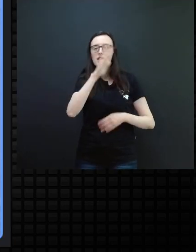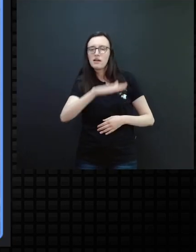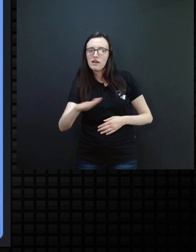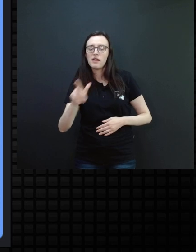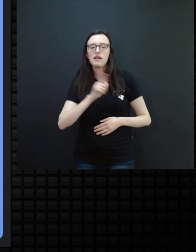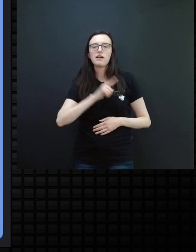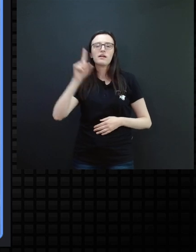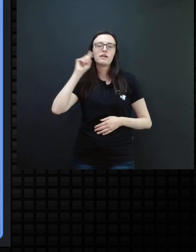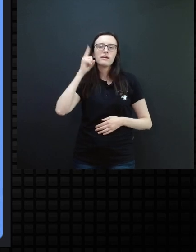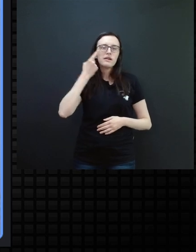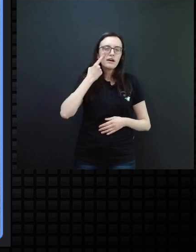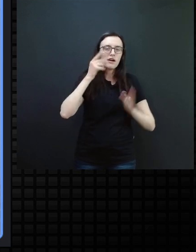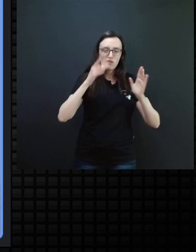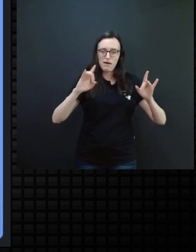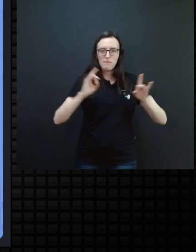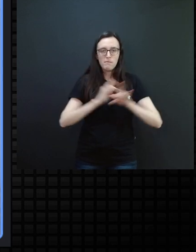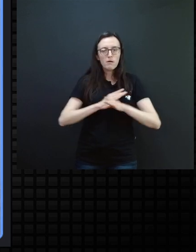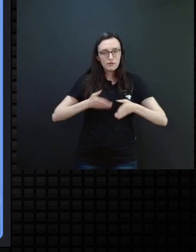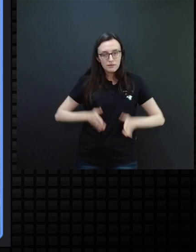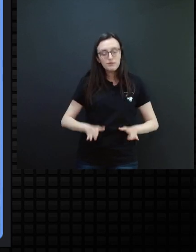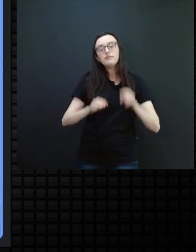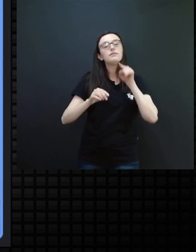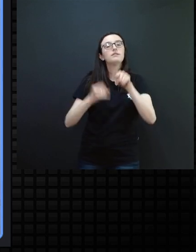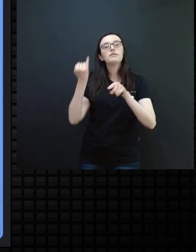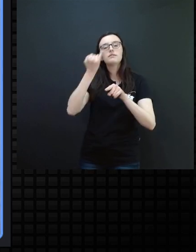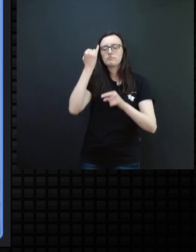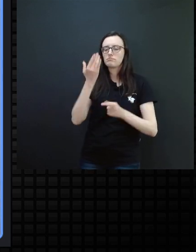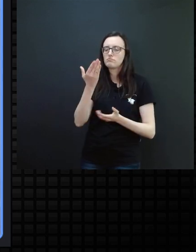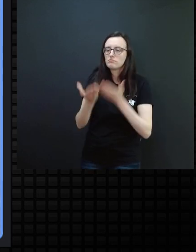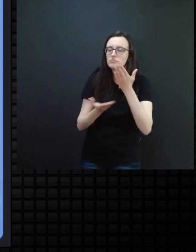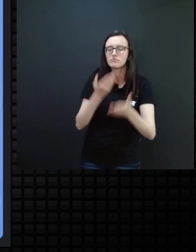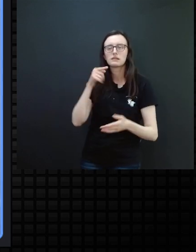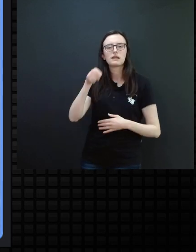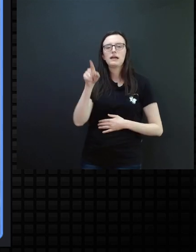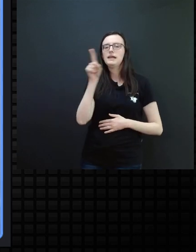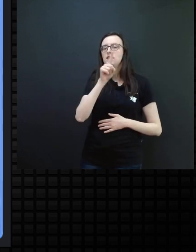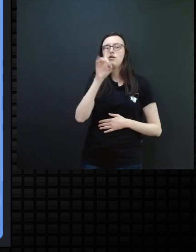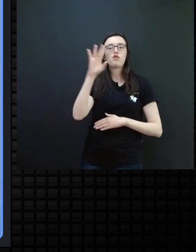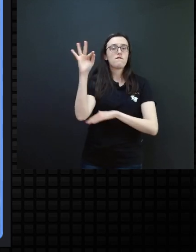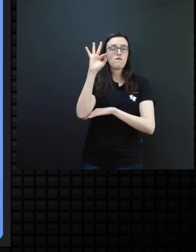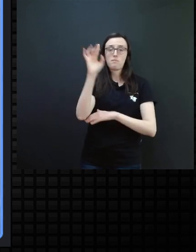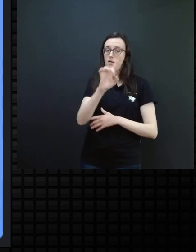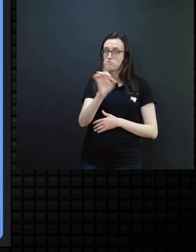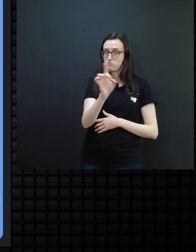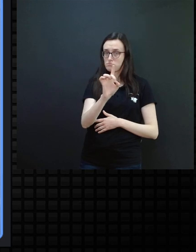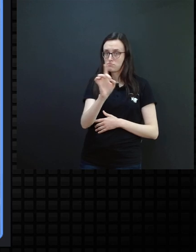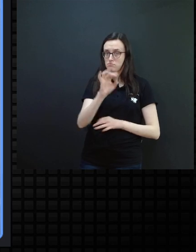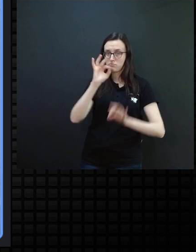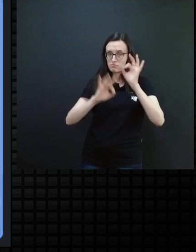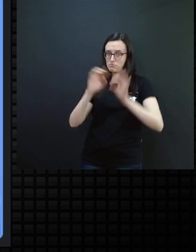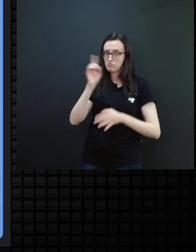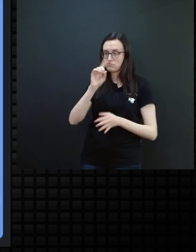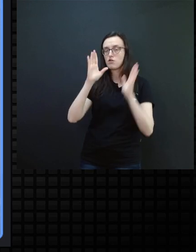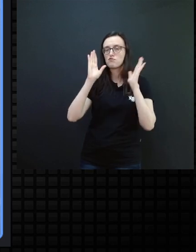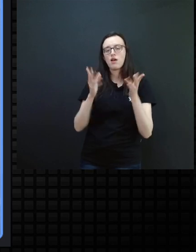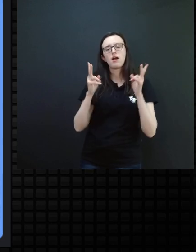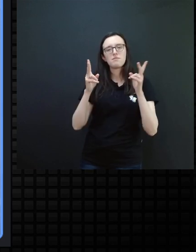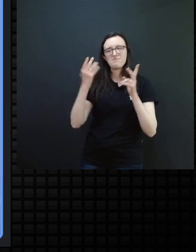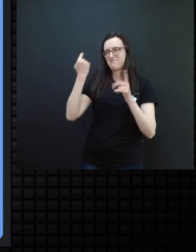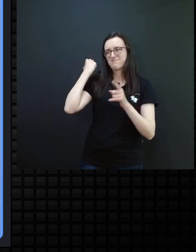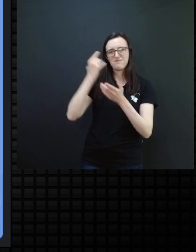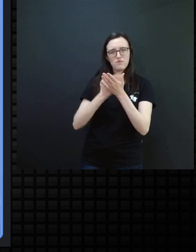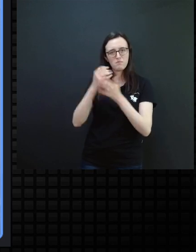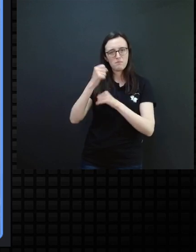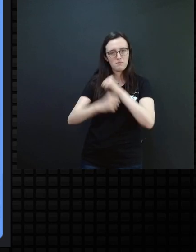subseguida congênita, essa dedicação, professor, não só formal deste planejamento realizado no começo do ano,